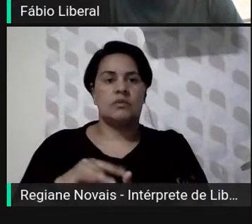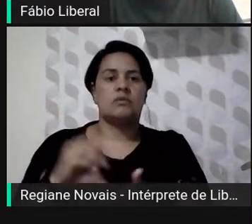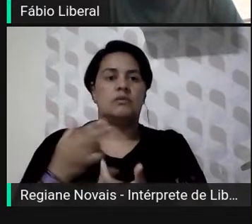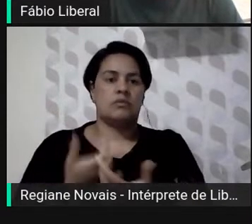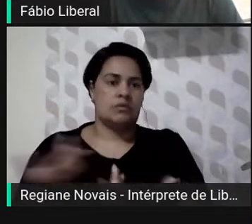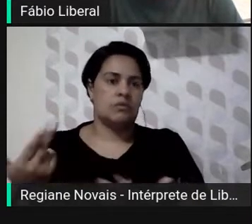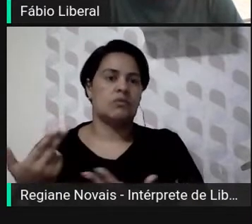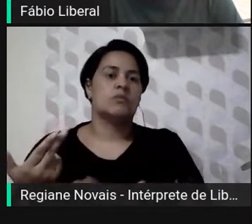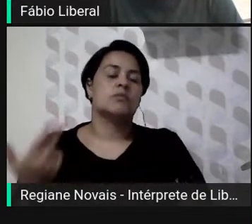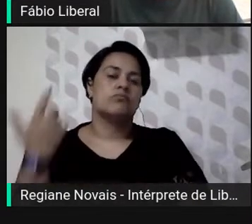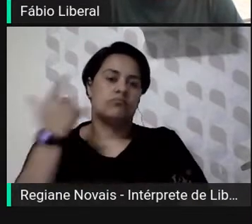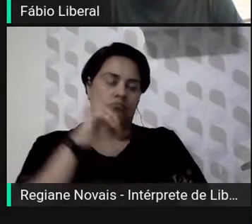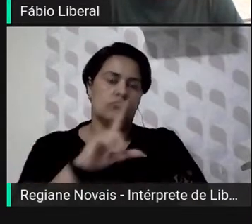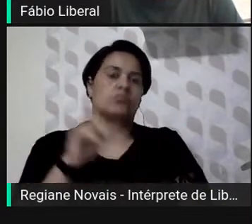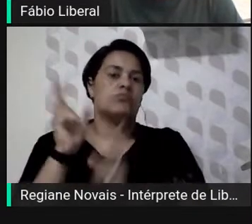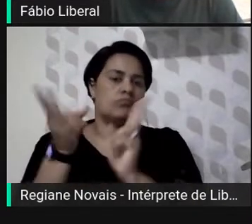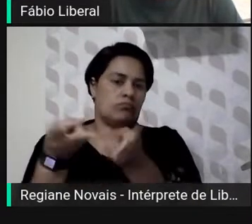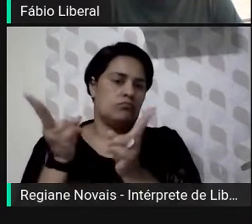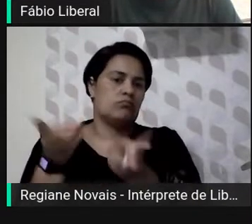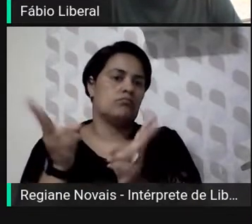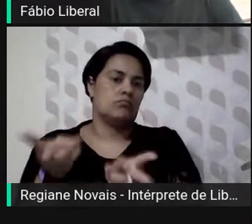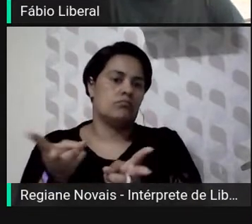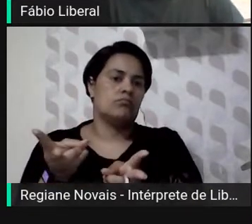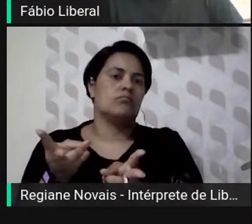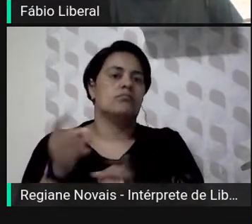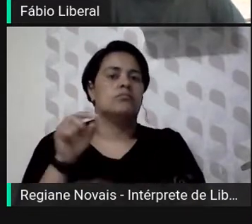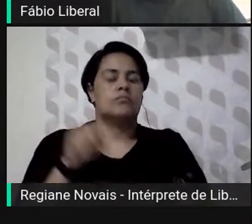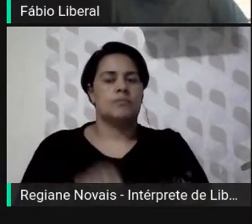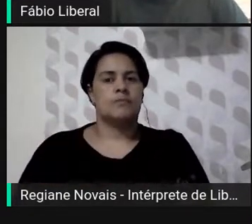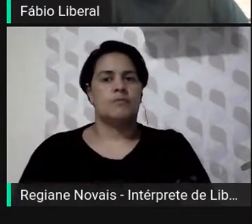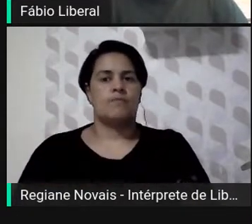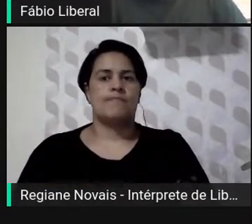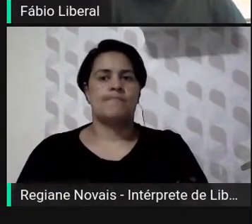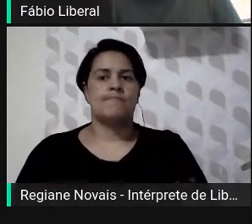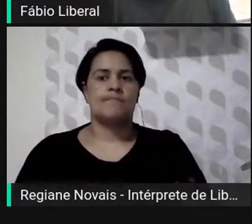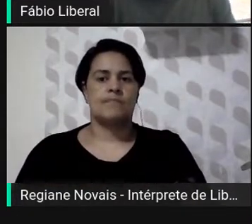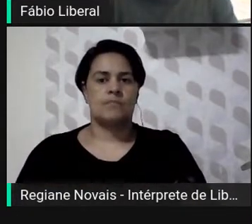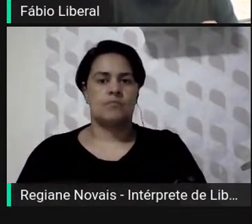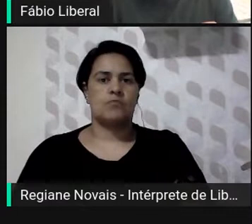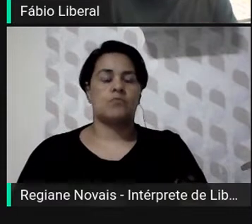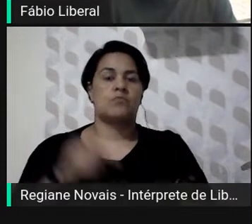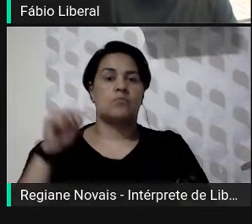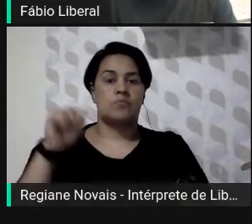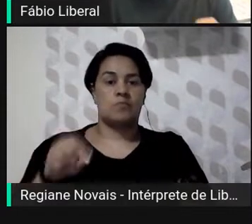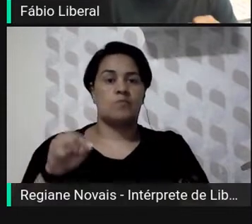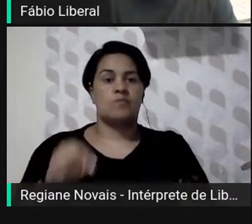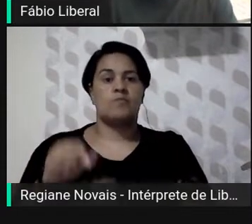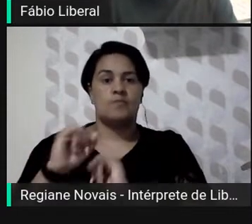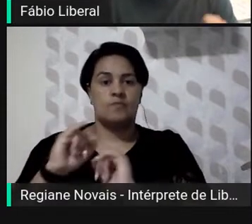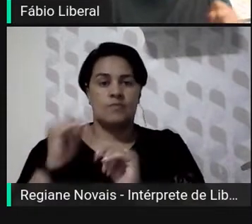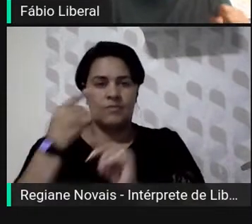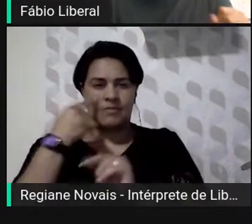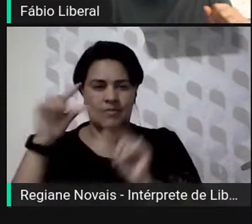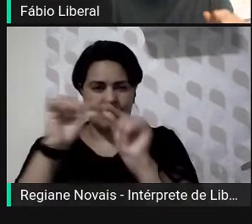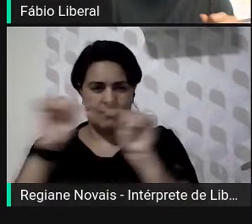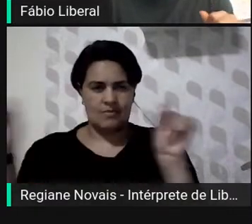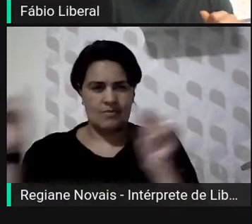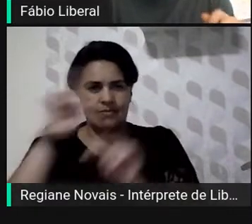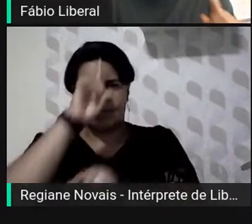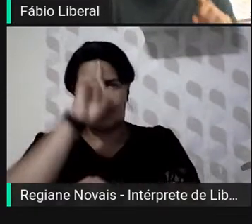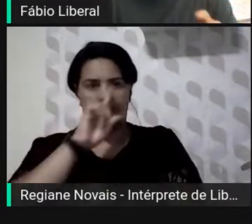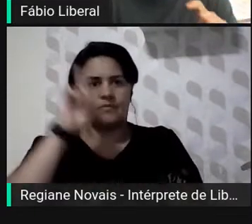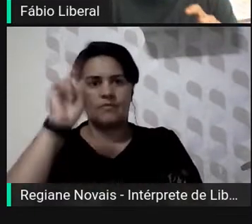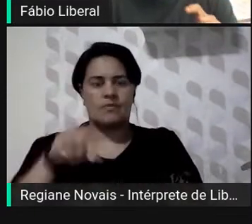manter essa documentação. Essa citação destacada na imagem é da publicação dos anais da